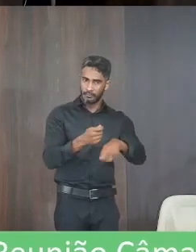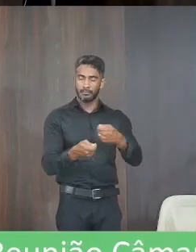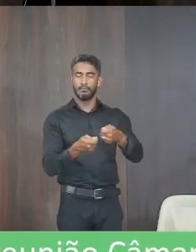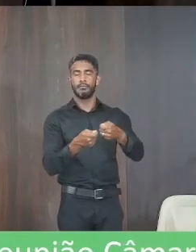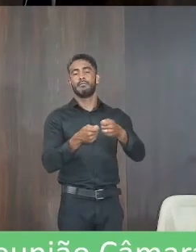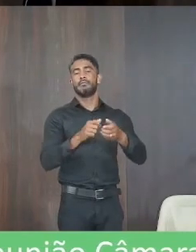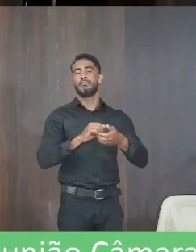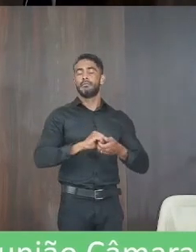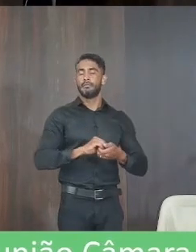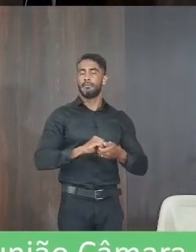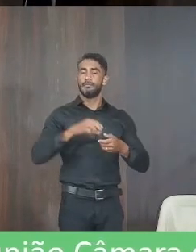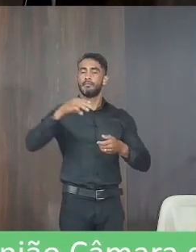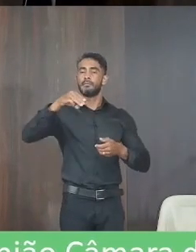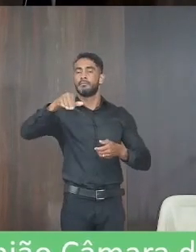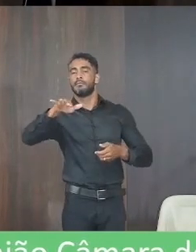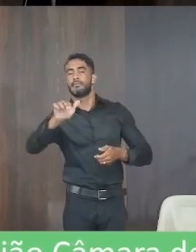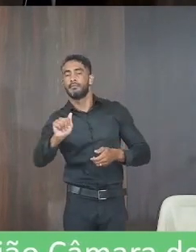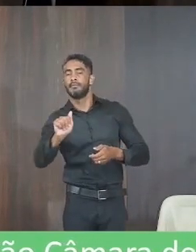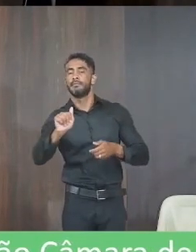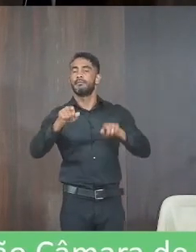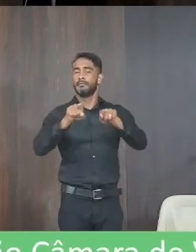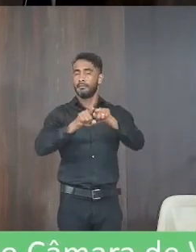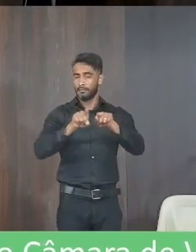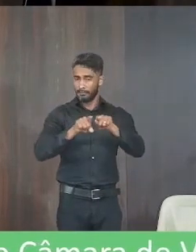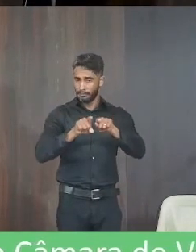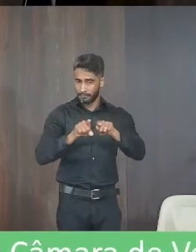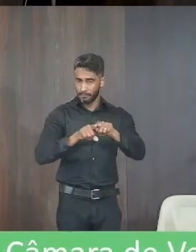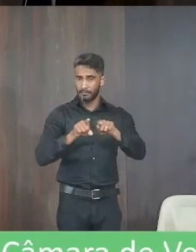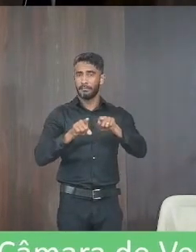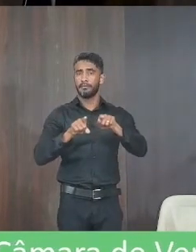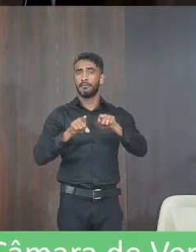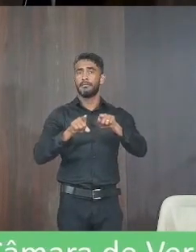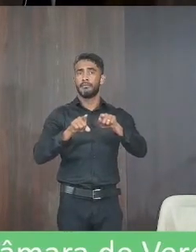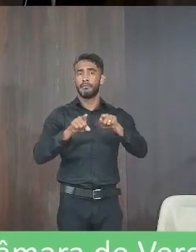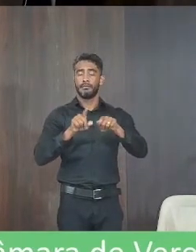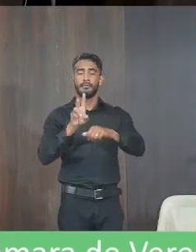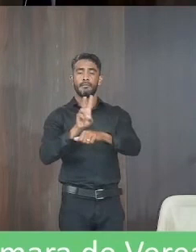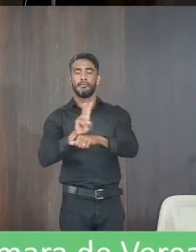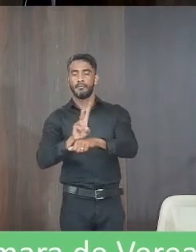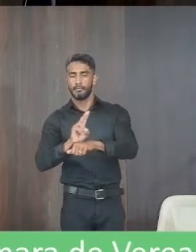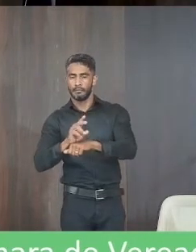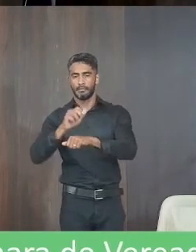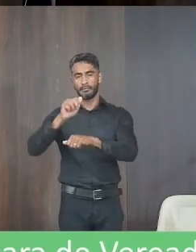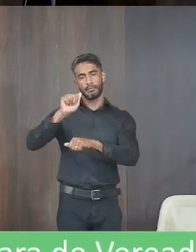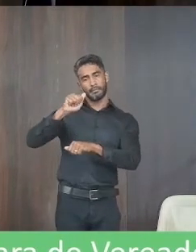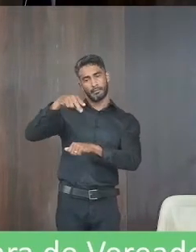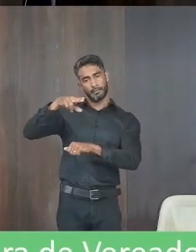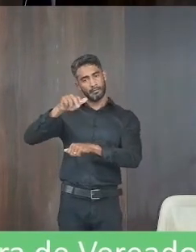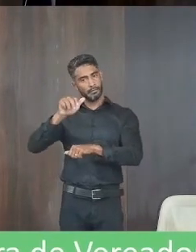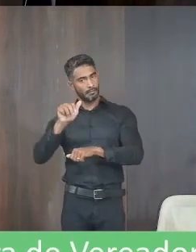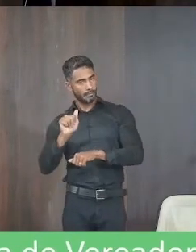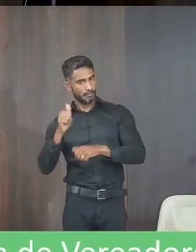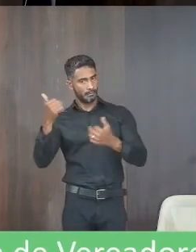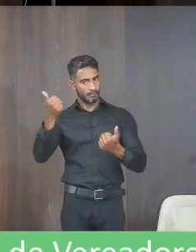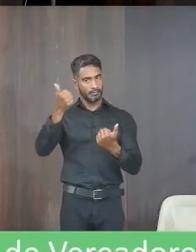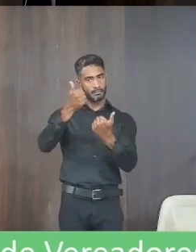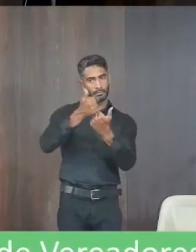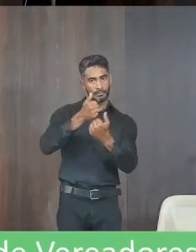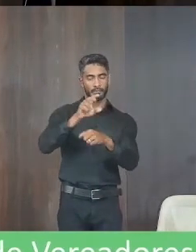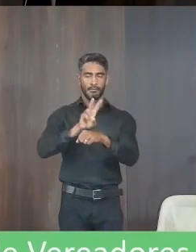-tesoureira Maria Gabriela Farias Silveira suplente fiscal Ana Paula Teodoro suplente fiscal